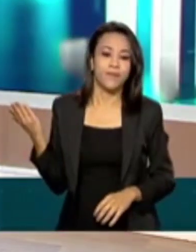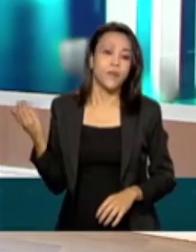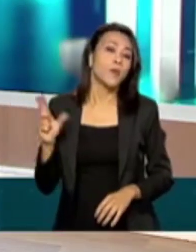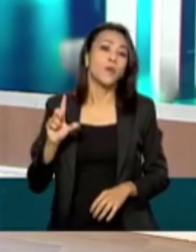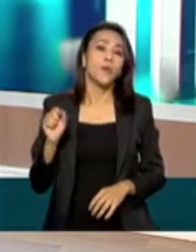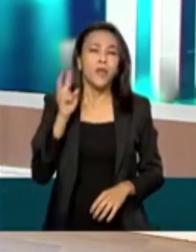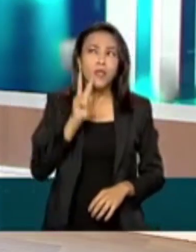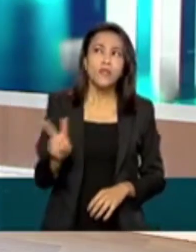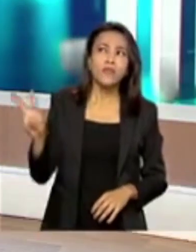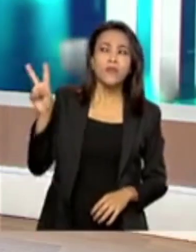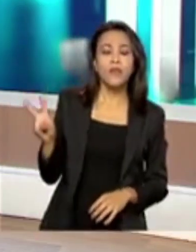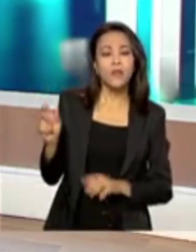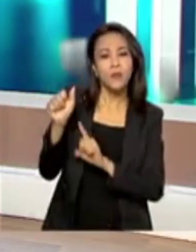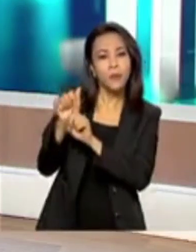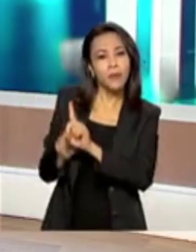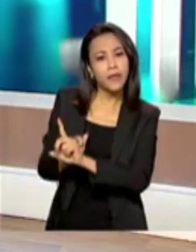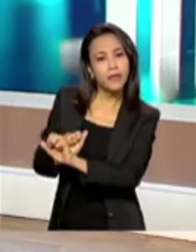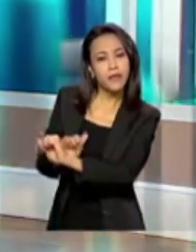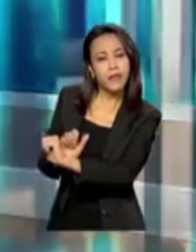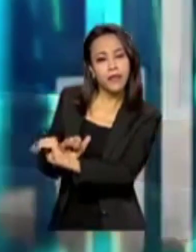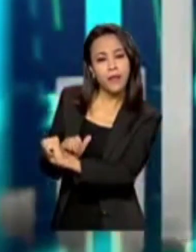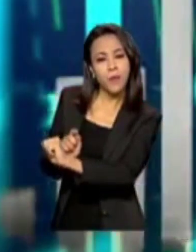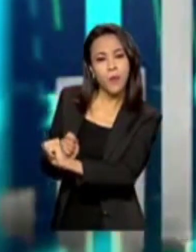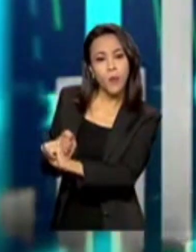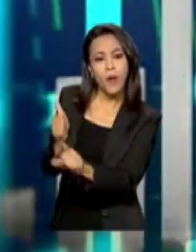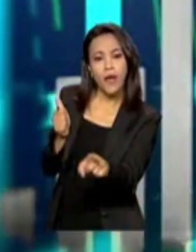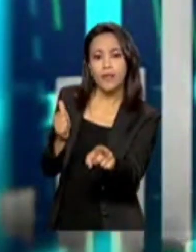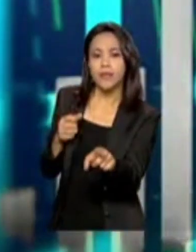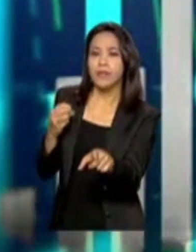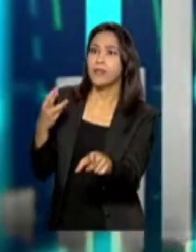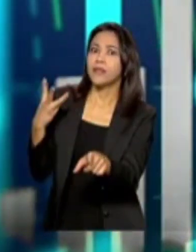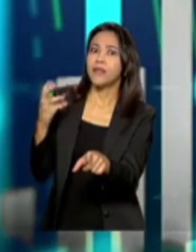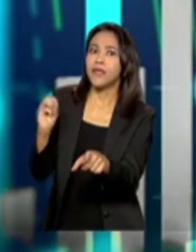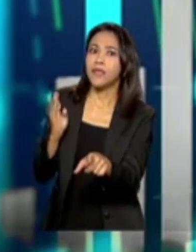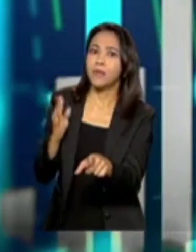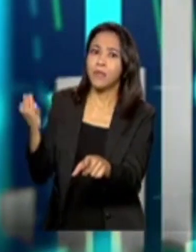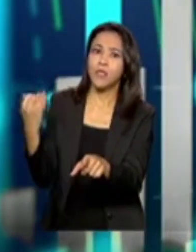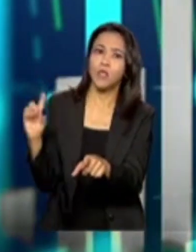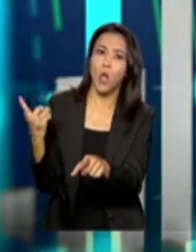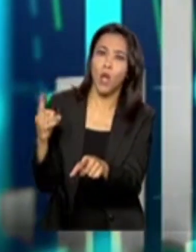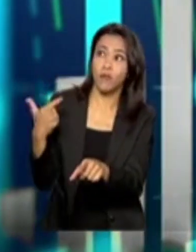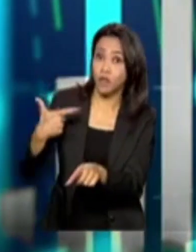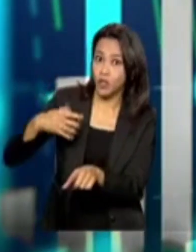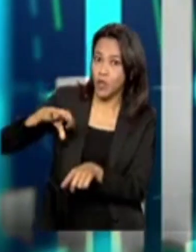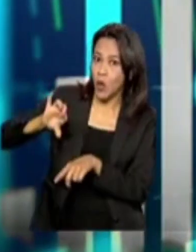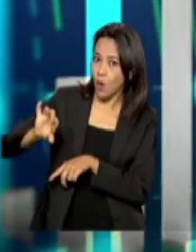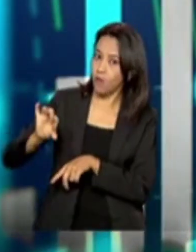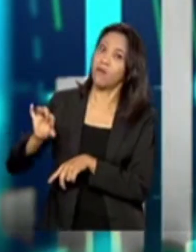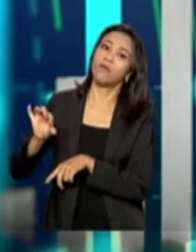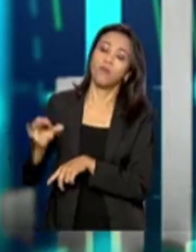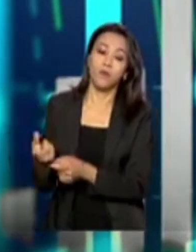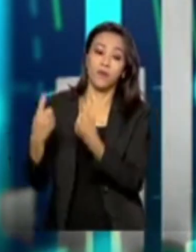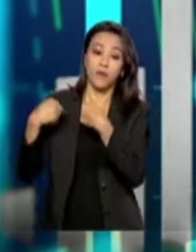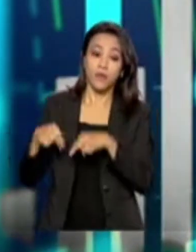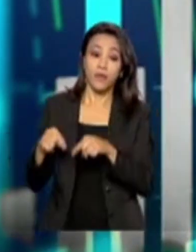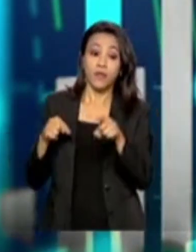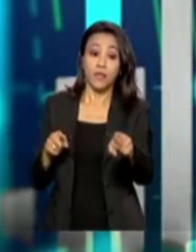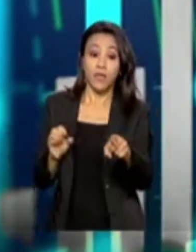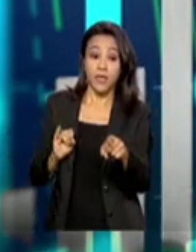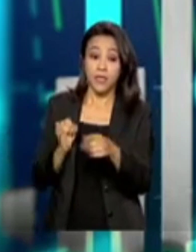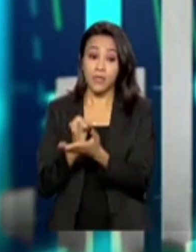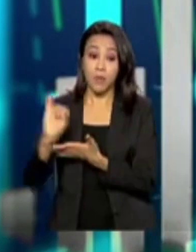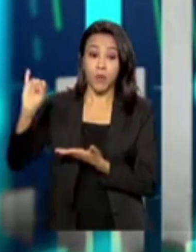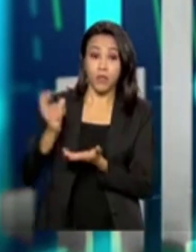podemos ver é que no mês de setembro as exportações atingiram a quase 30 bilhões de dólares, 29 bilhões, e as importações estiveram em